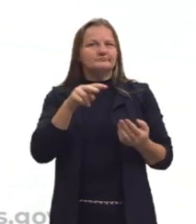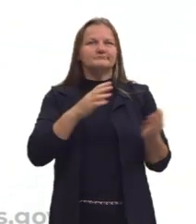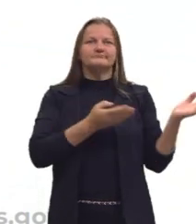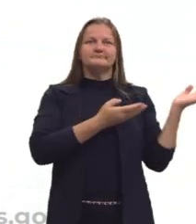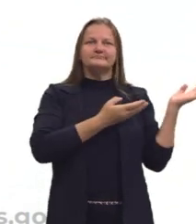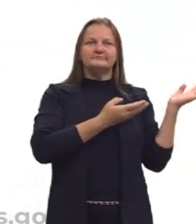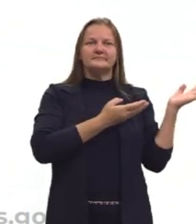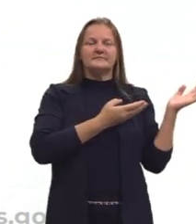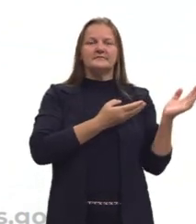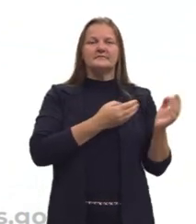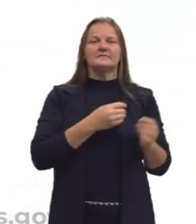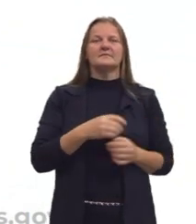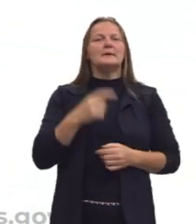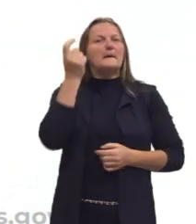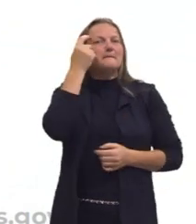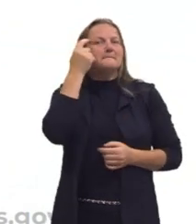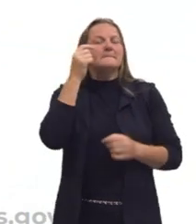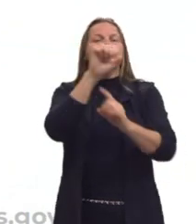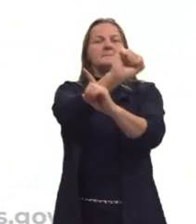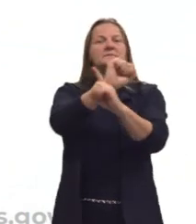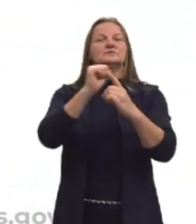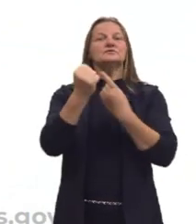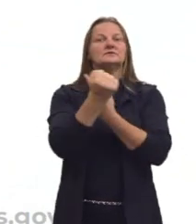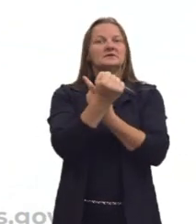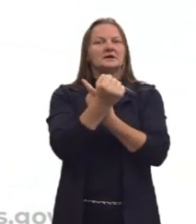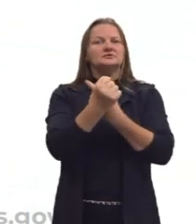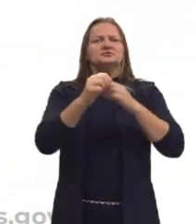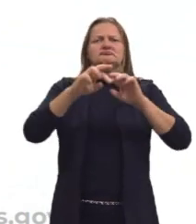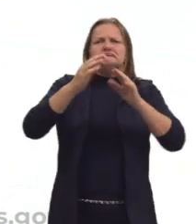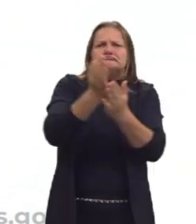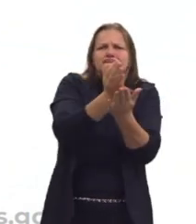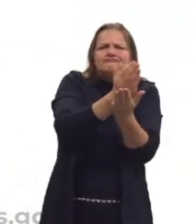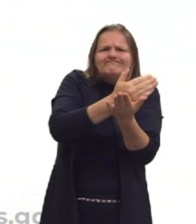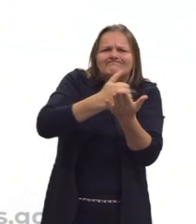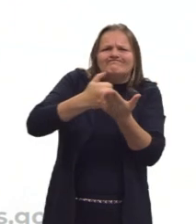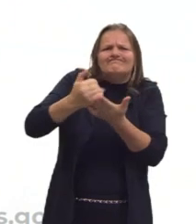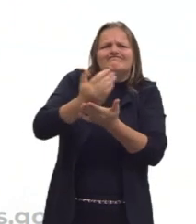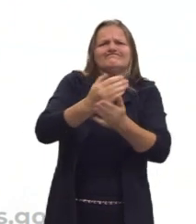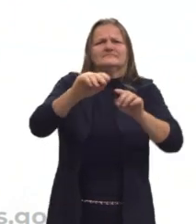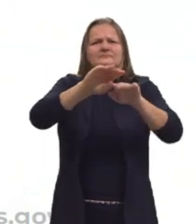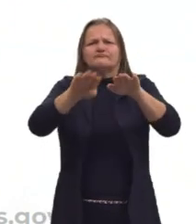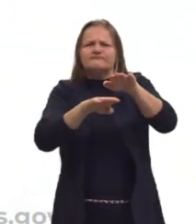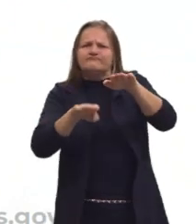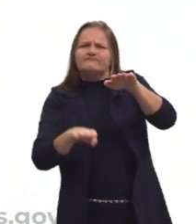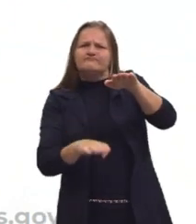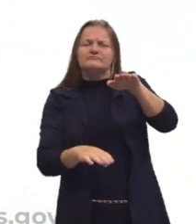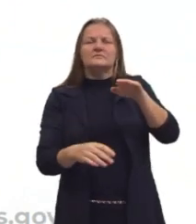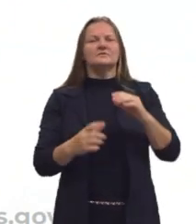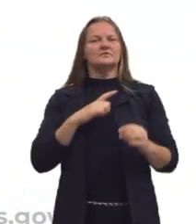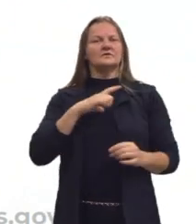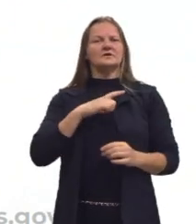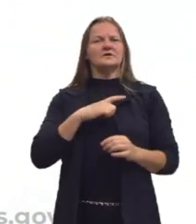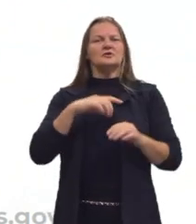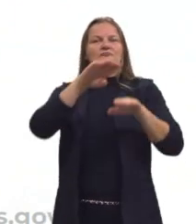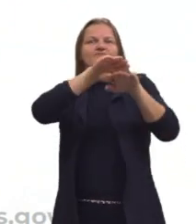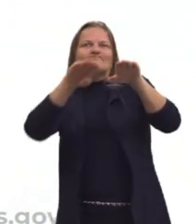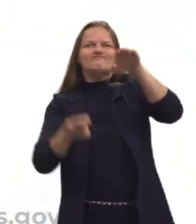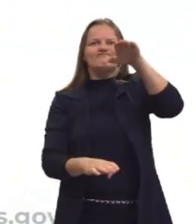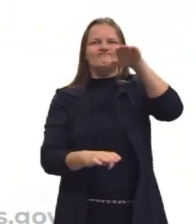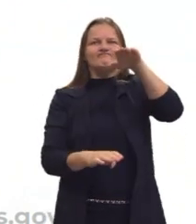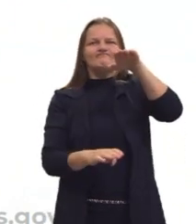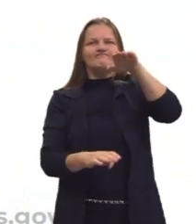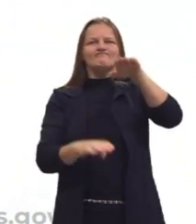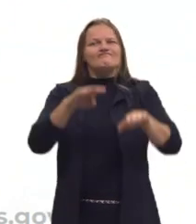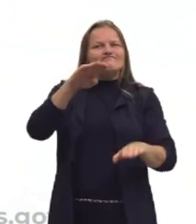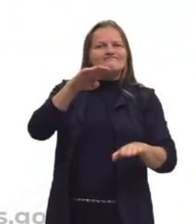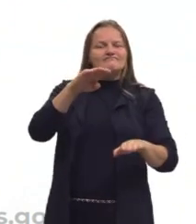em uma sociedade com diferentes estratificações sociais, social, elevado grau de desigualdade sociais,